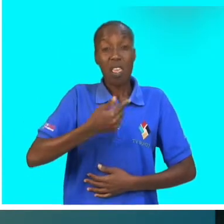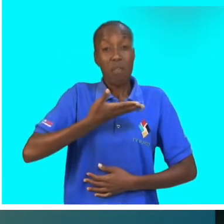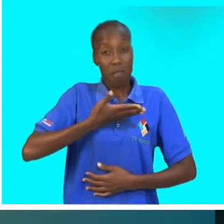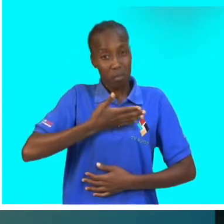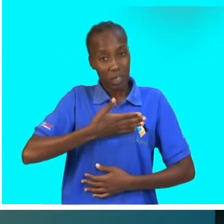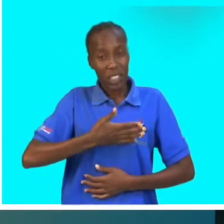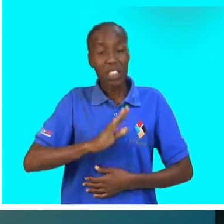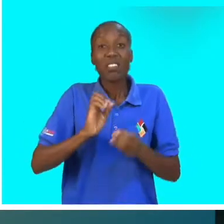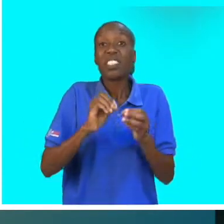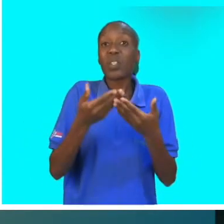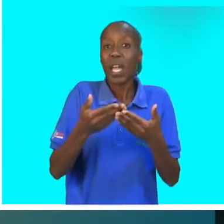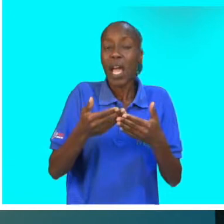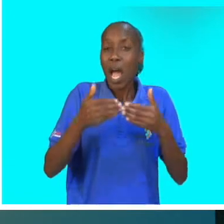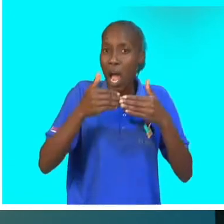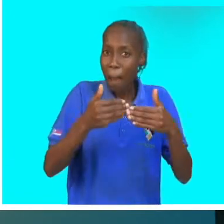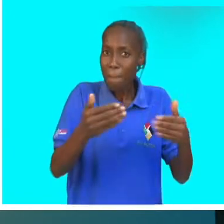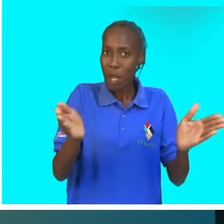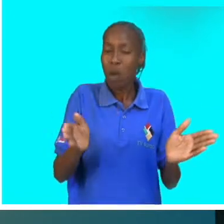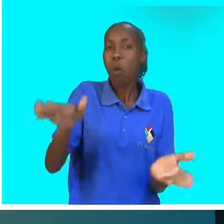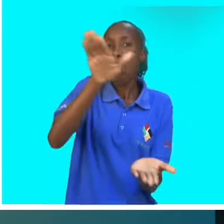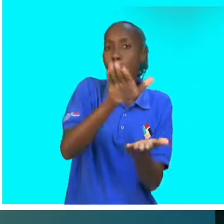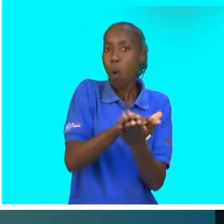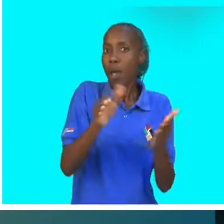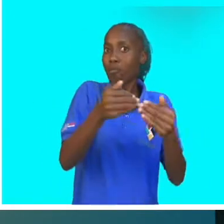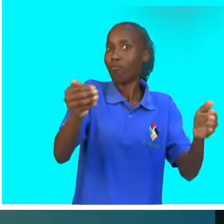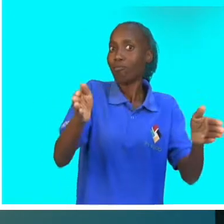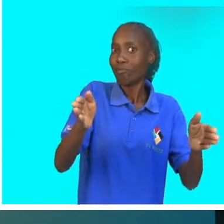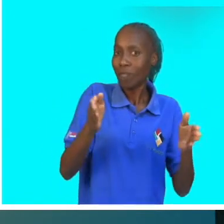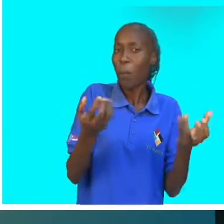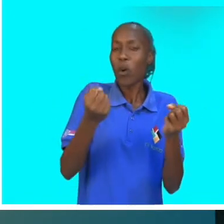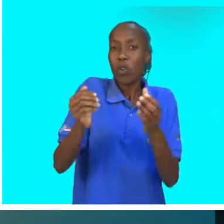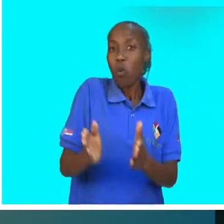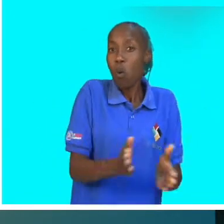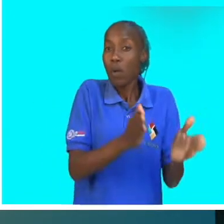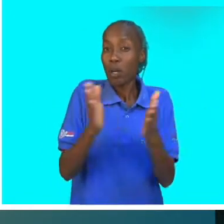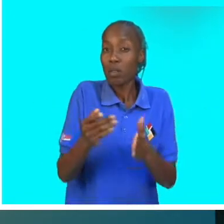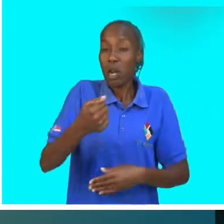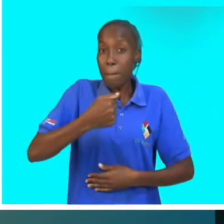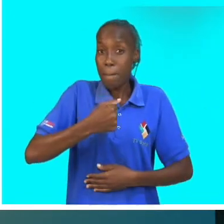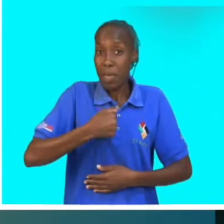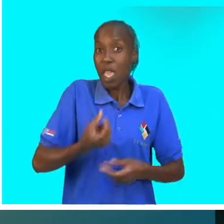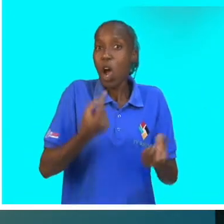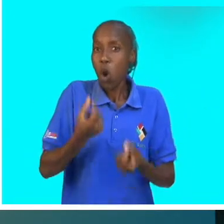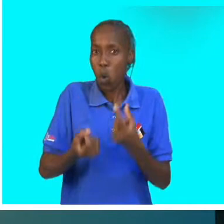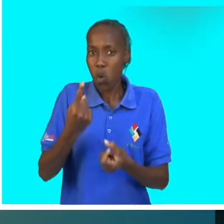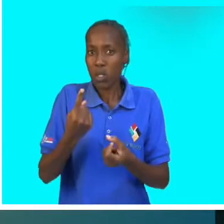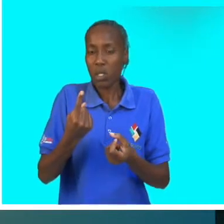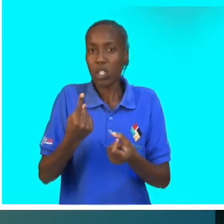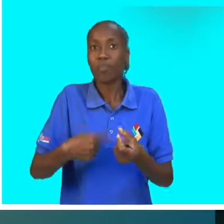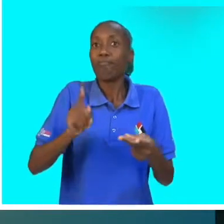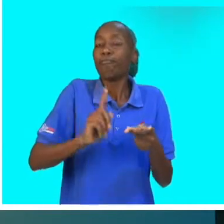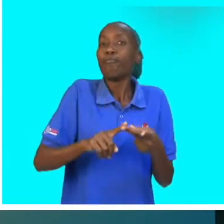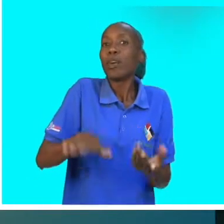O meu desejo é abrir o meu próprio estúdio, onde posso organizar as minhas próprias coisas.